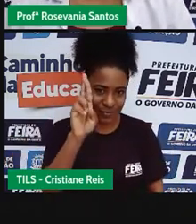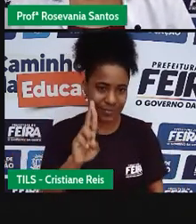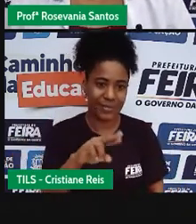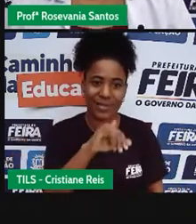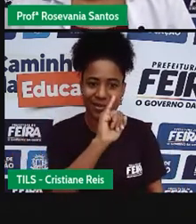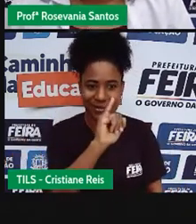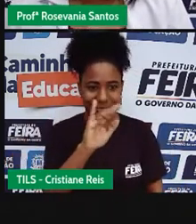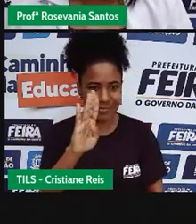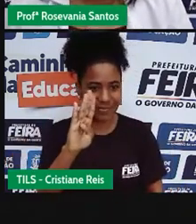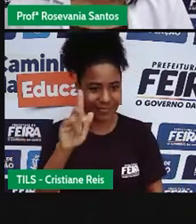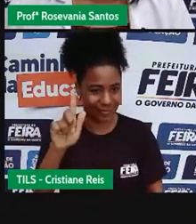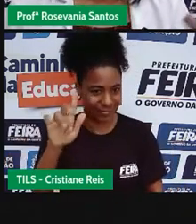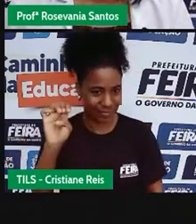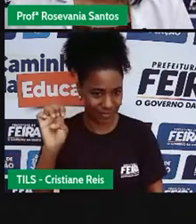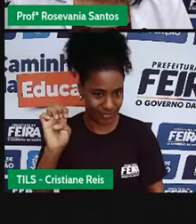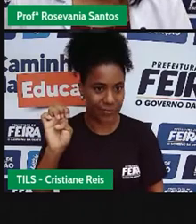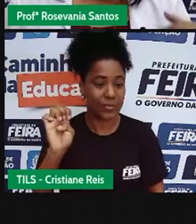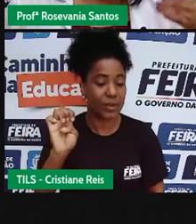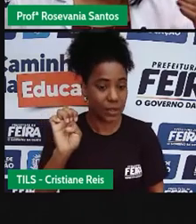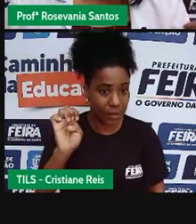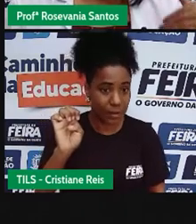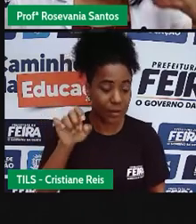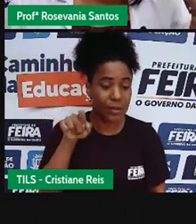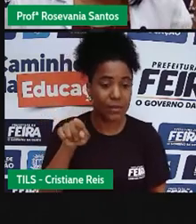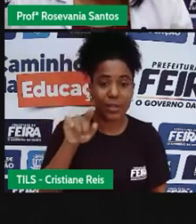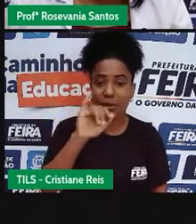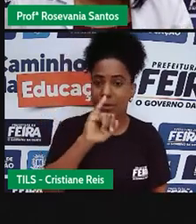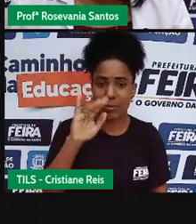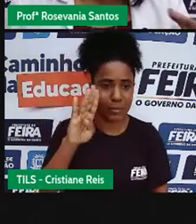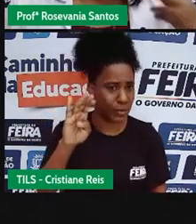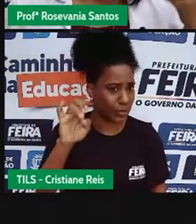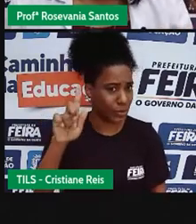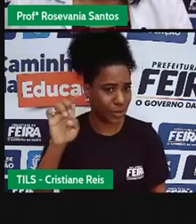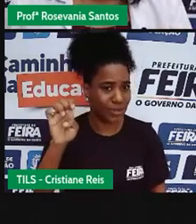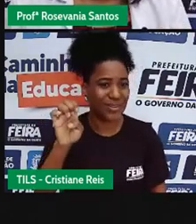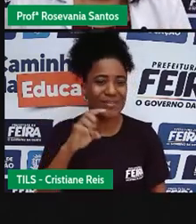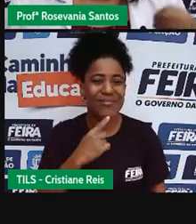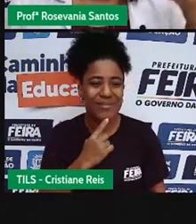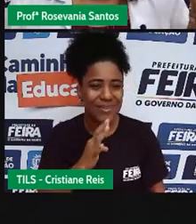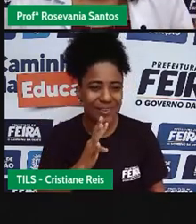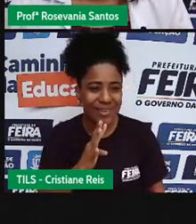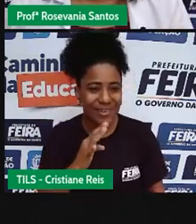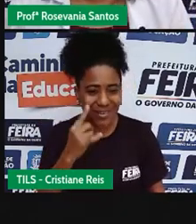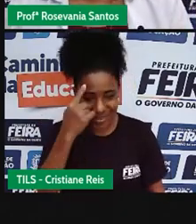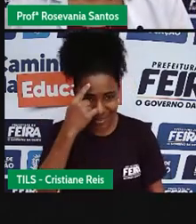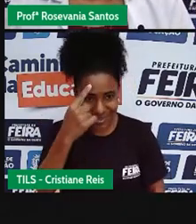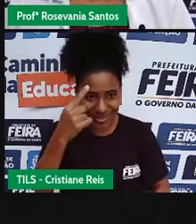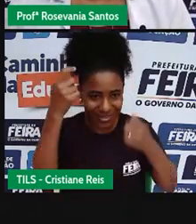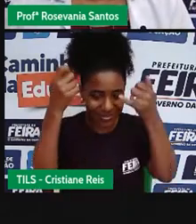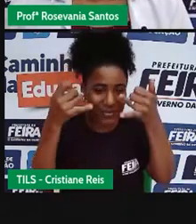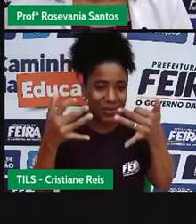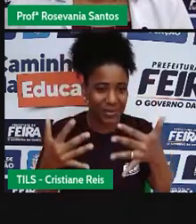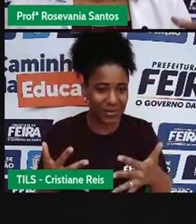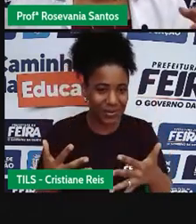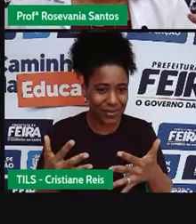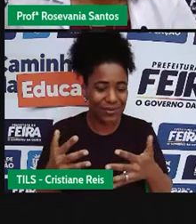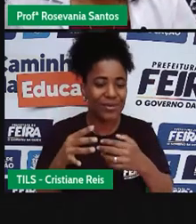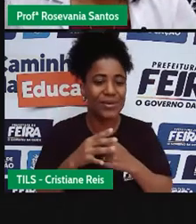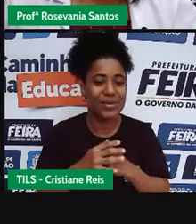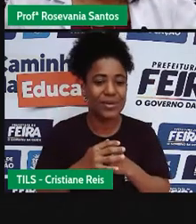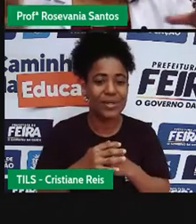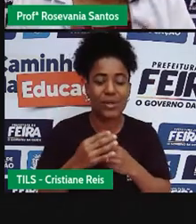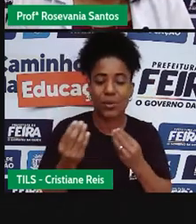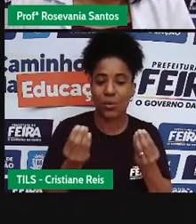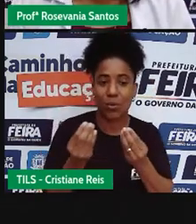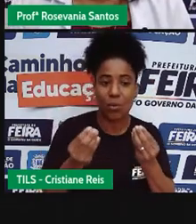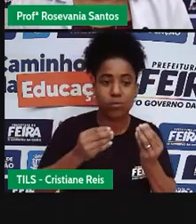velho amigo, IBGE. É ele que vocês também já viram, né, no canal, falando sobre a população, né, falando sobre a